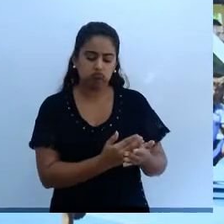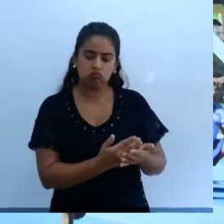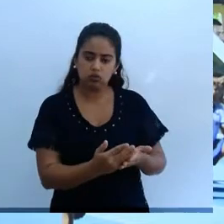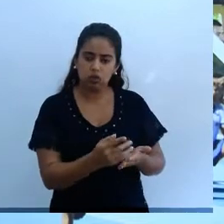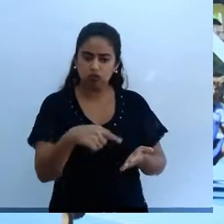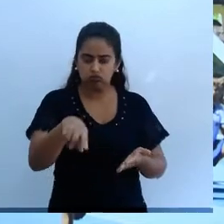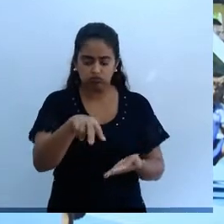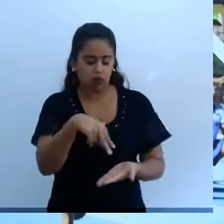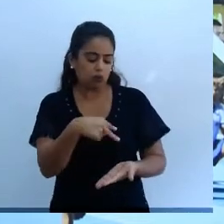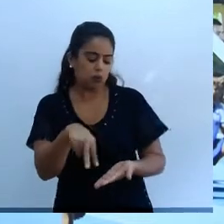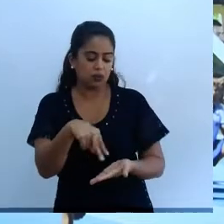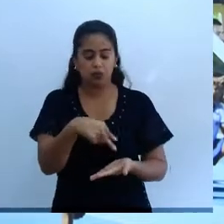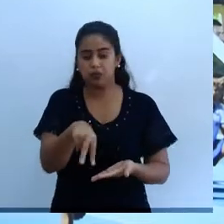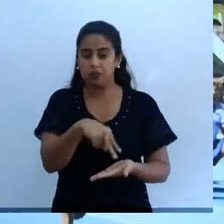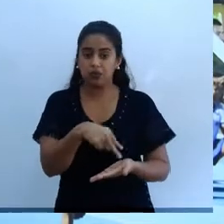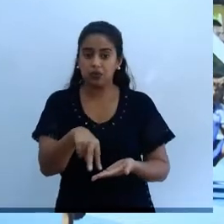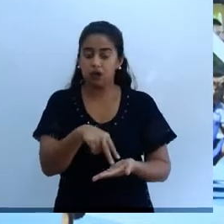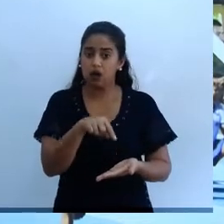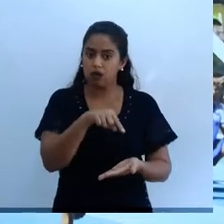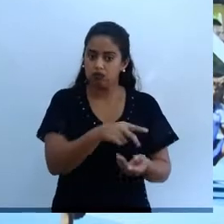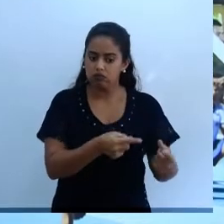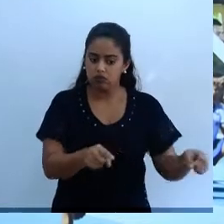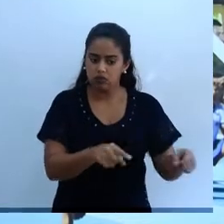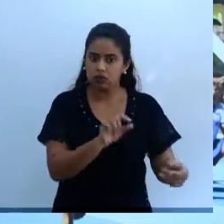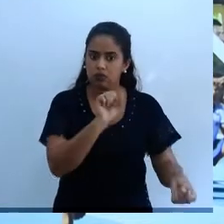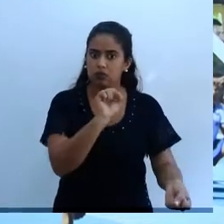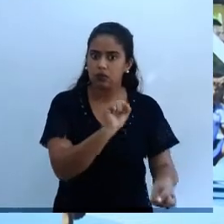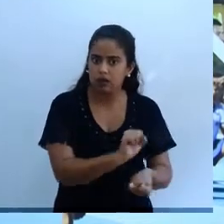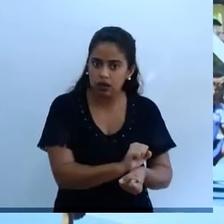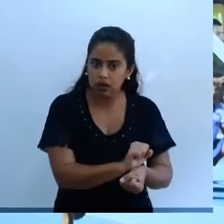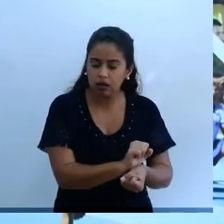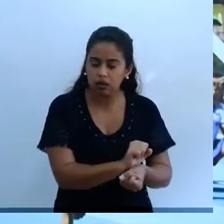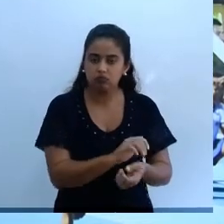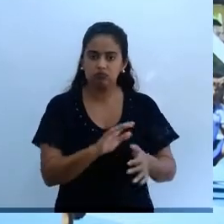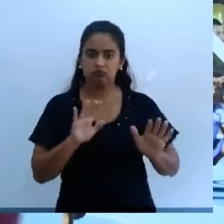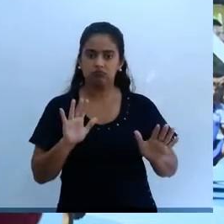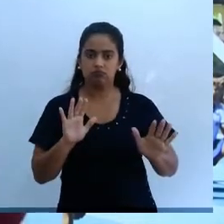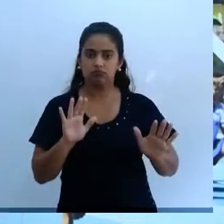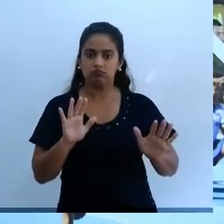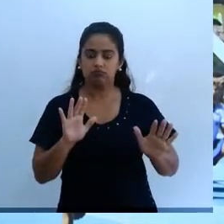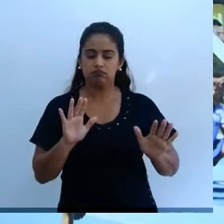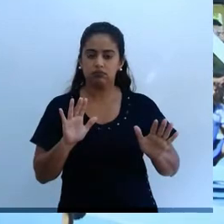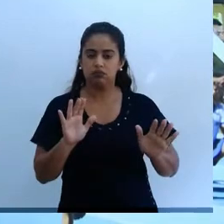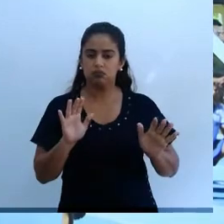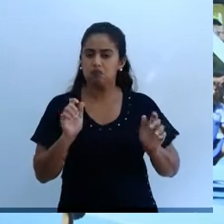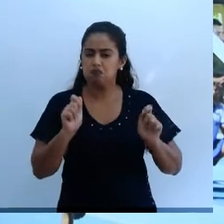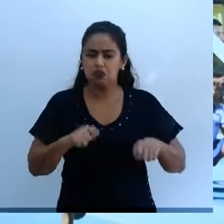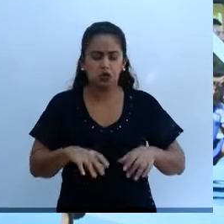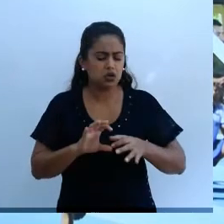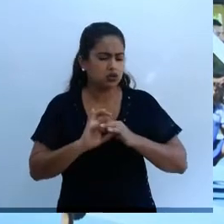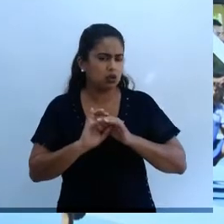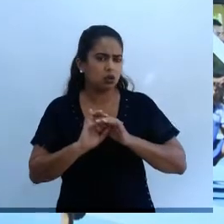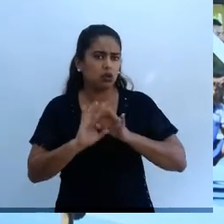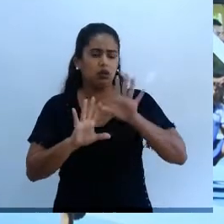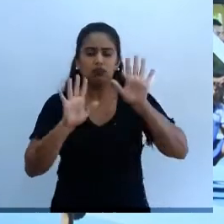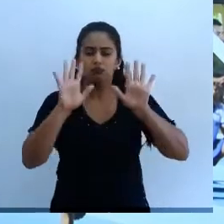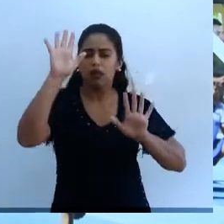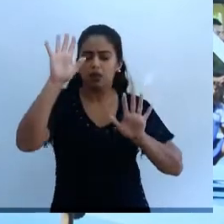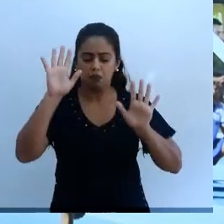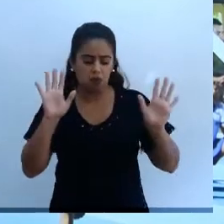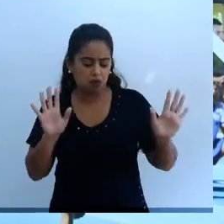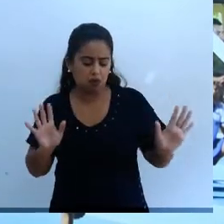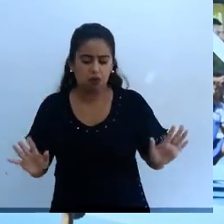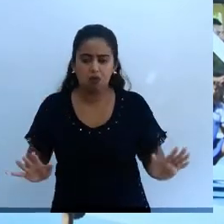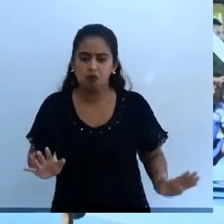música começar, você vai dançar à vontade. Quando a música parar, estátua. Faça uma pose bem